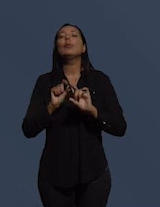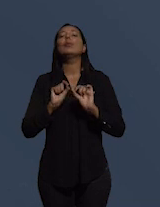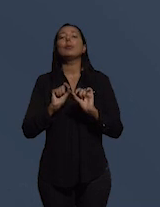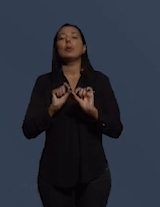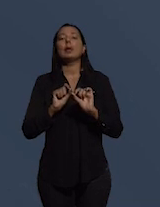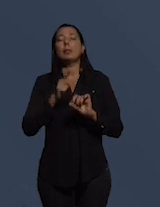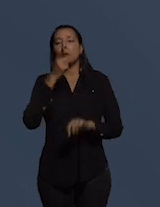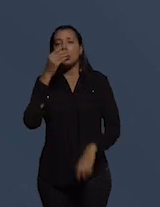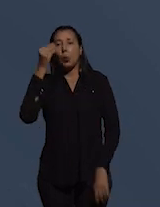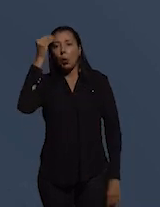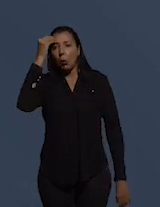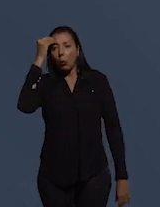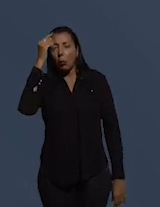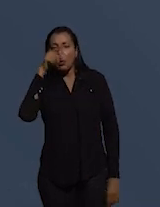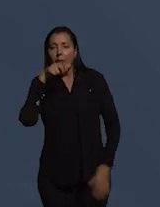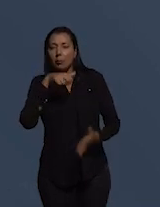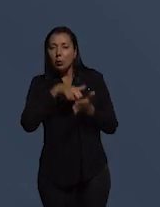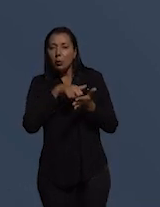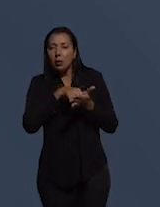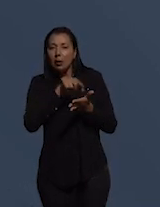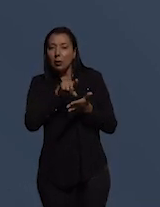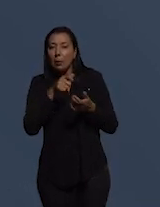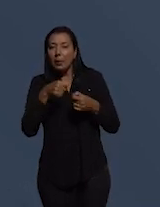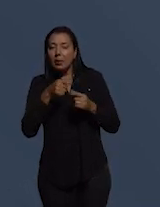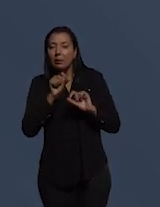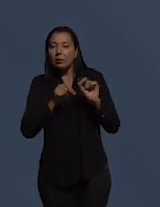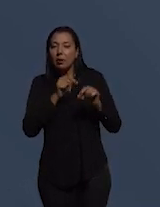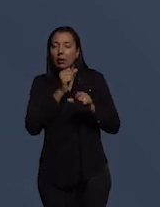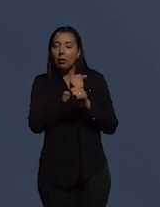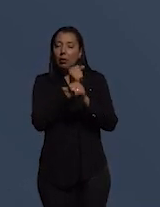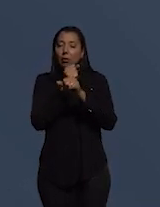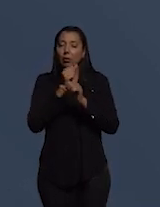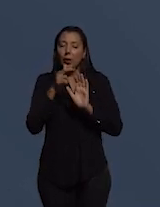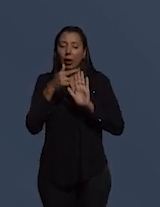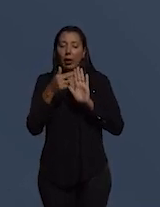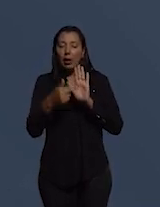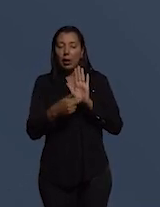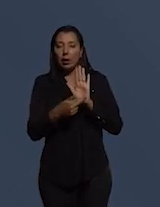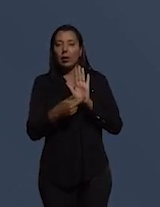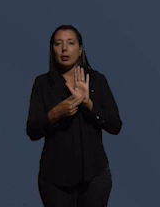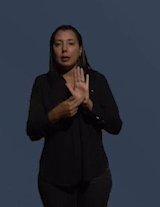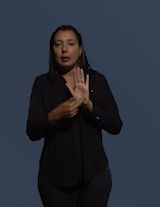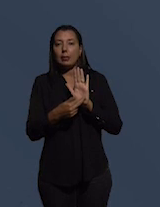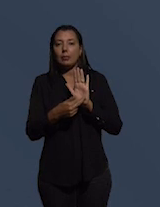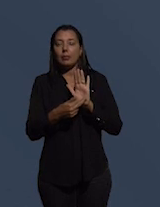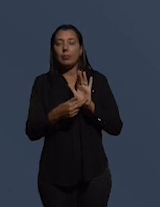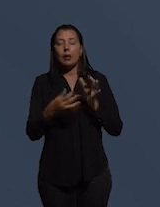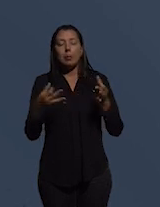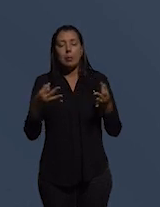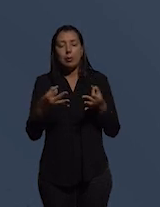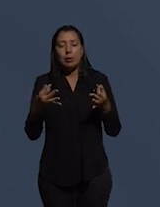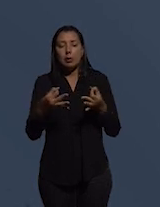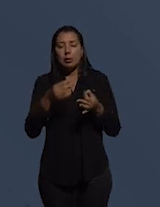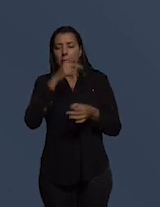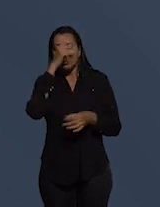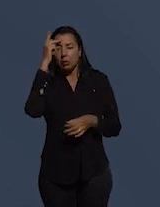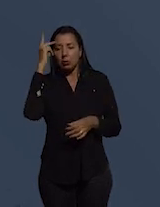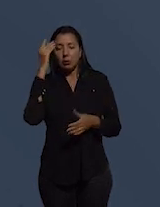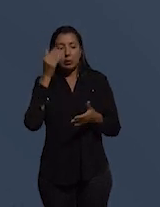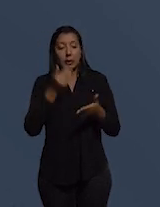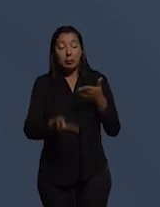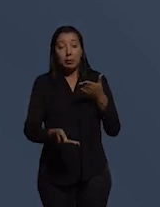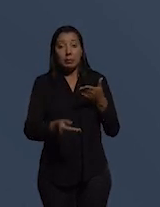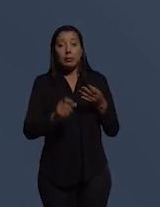culpado e puni-lo na segunda é preciso construir regras é preciso construir integridade é preciso fazer com que as pessoas que perdem